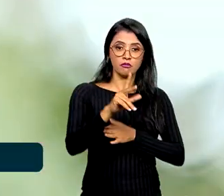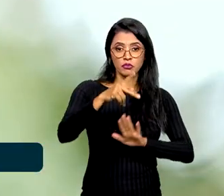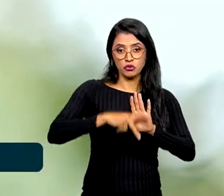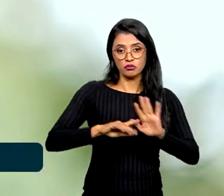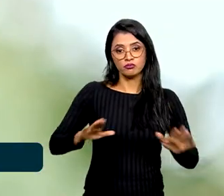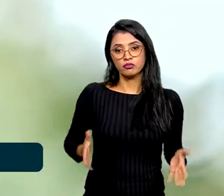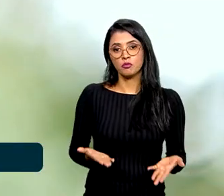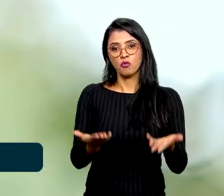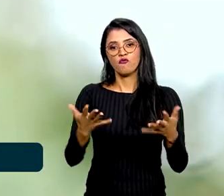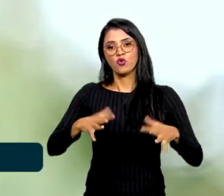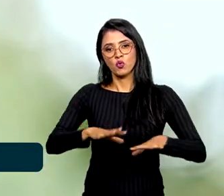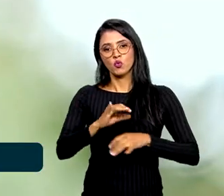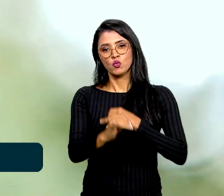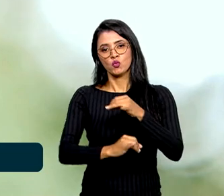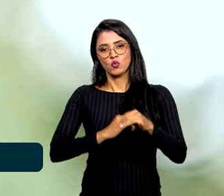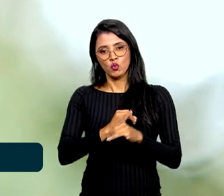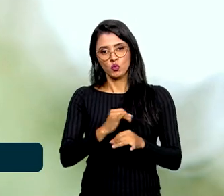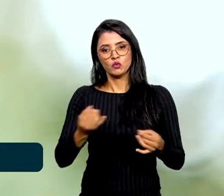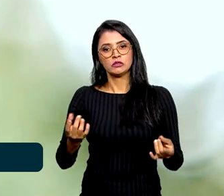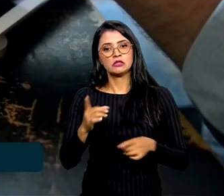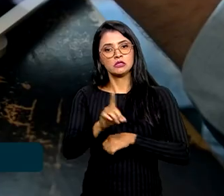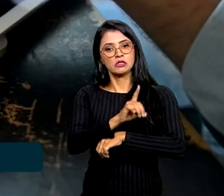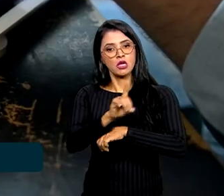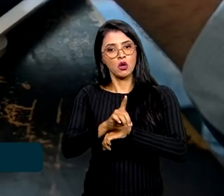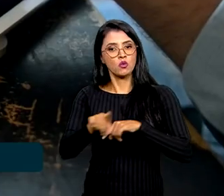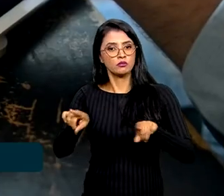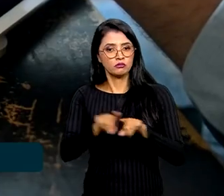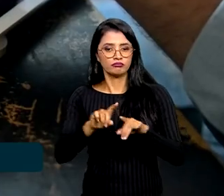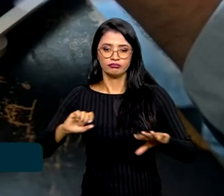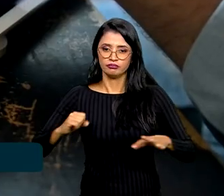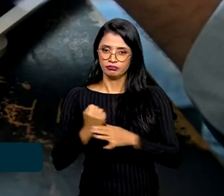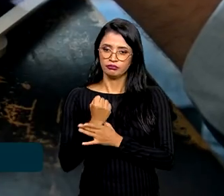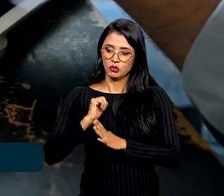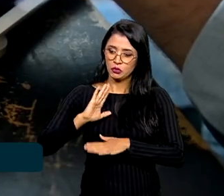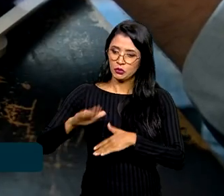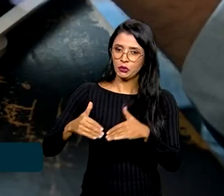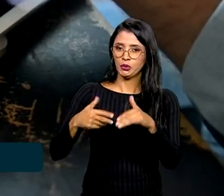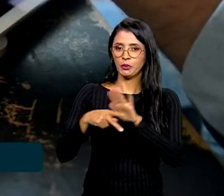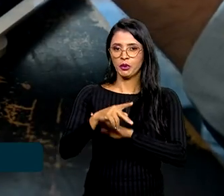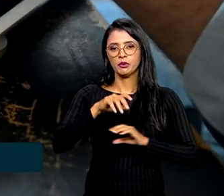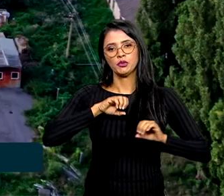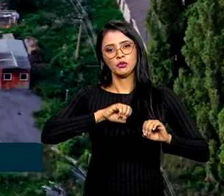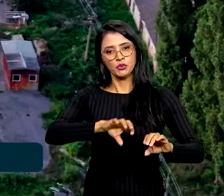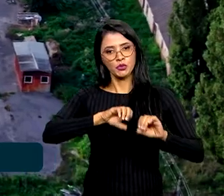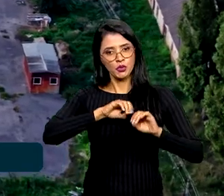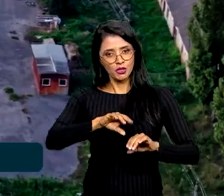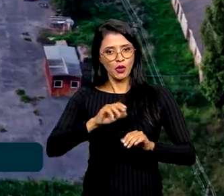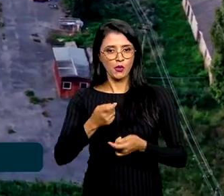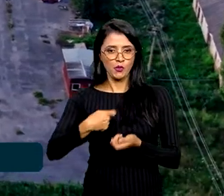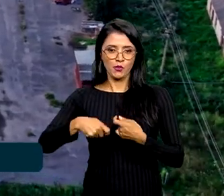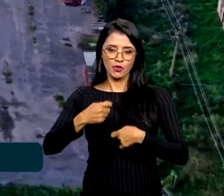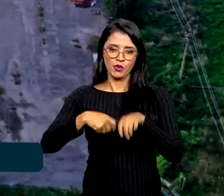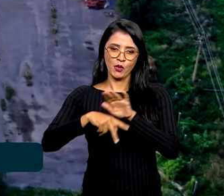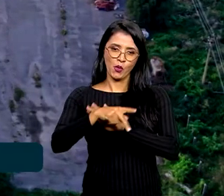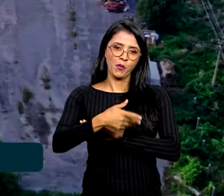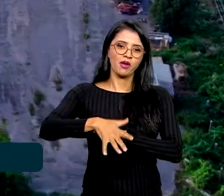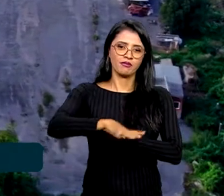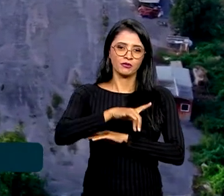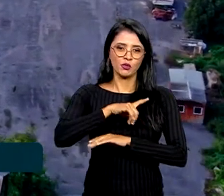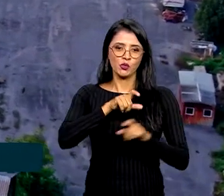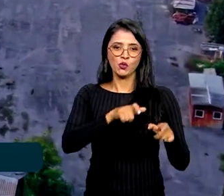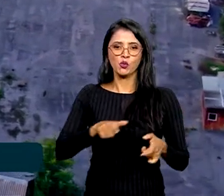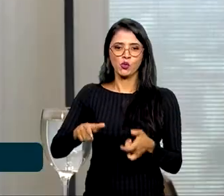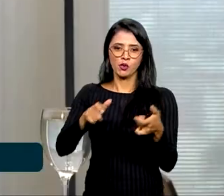a inclusão digital e, por consequência, garantam o desenvolvimento educacional e econômico dessas